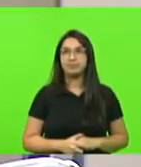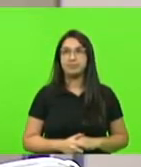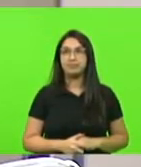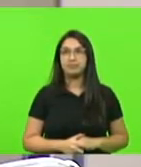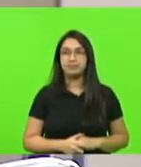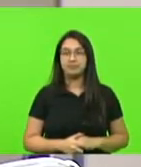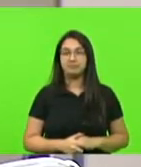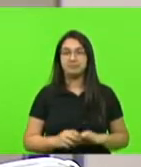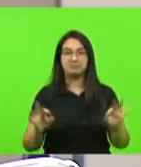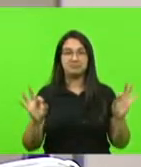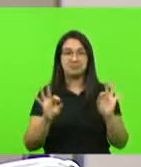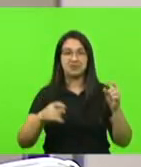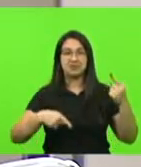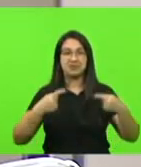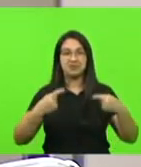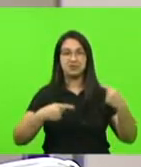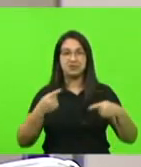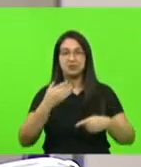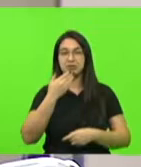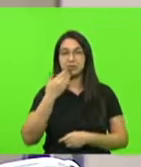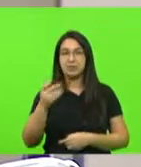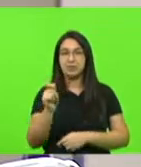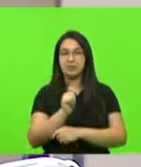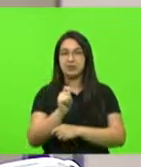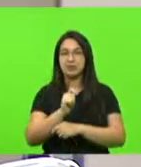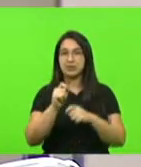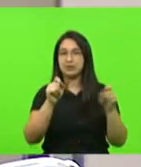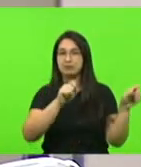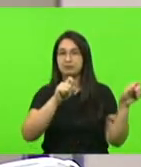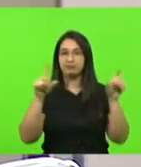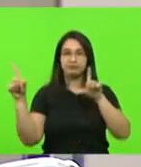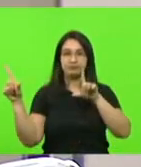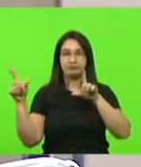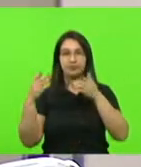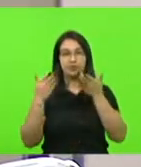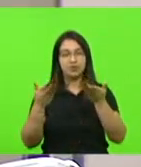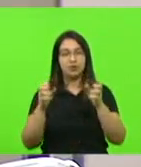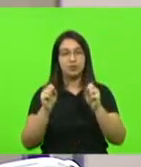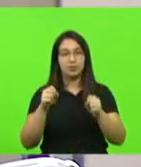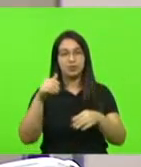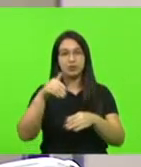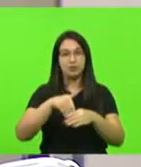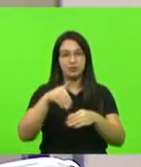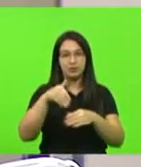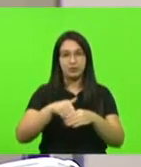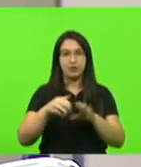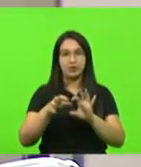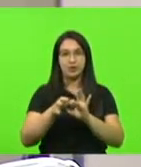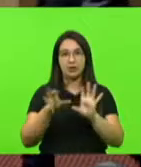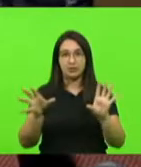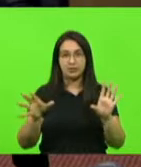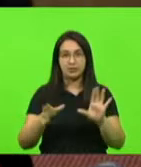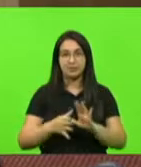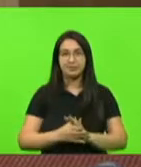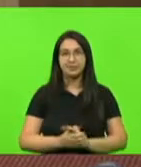Não havendo quem queira discutir, peço assessoria que abra o painel para que os senhores e senhores deputados possam exercer seu direito de voto.